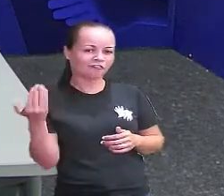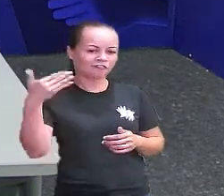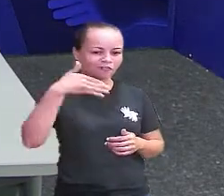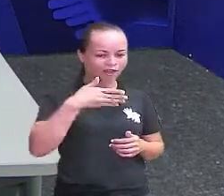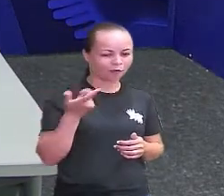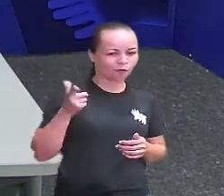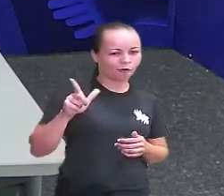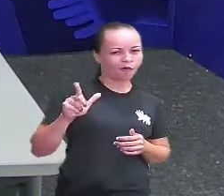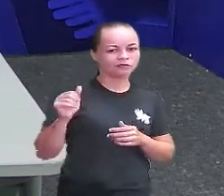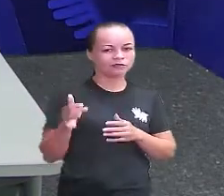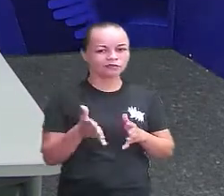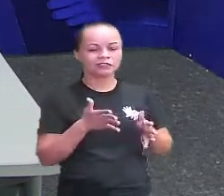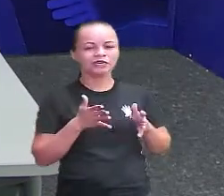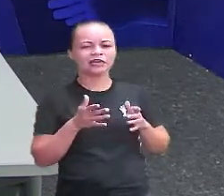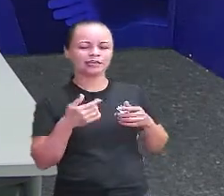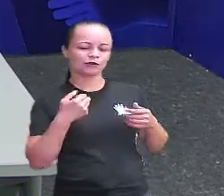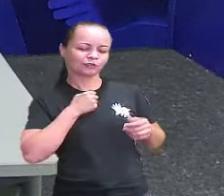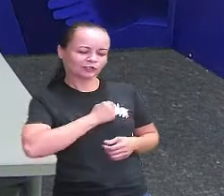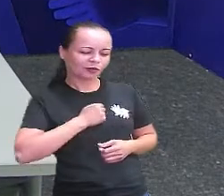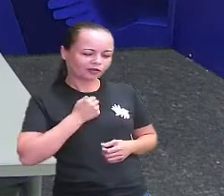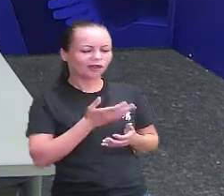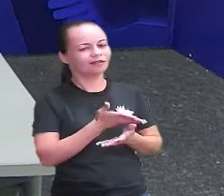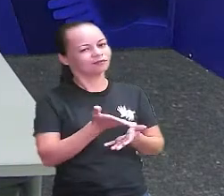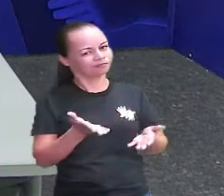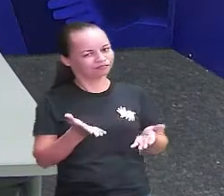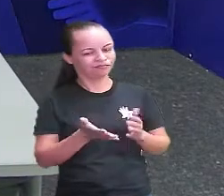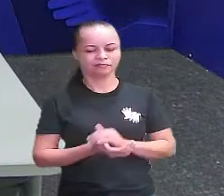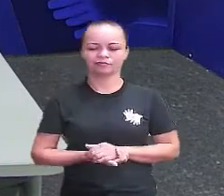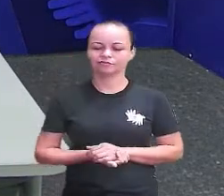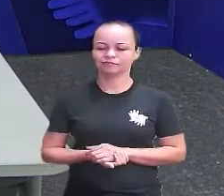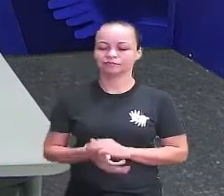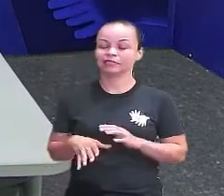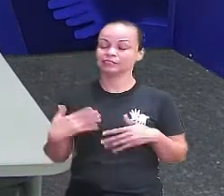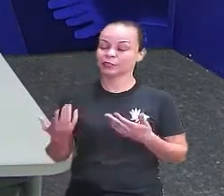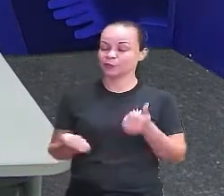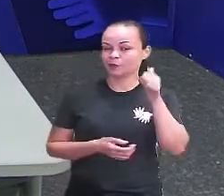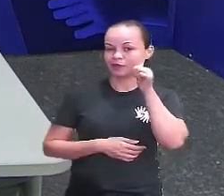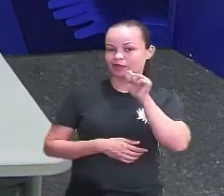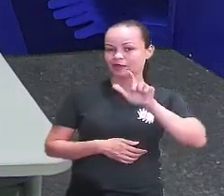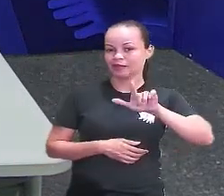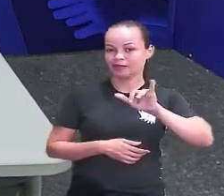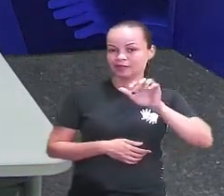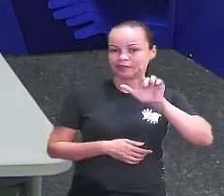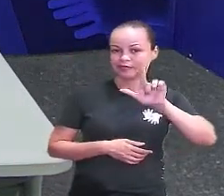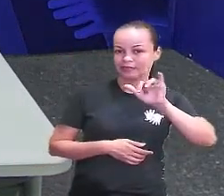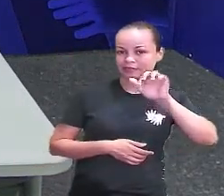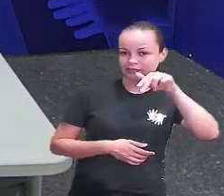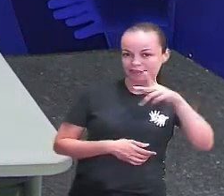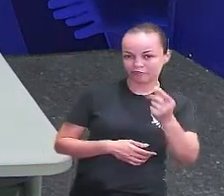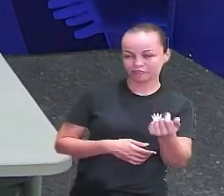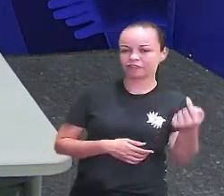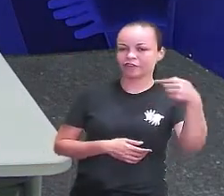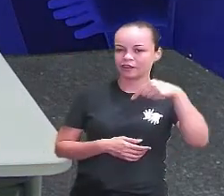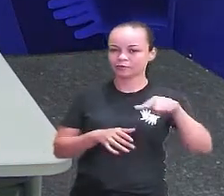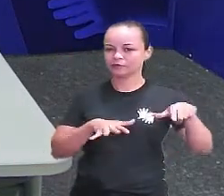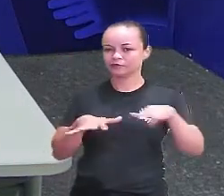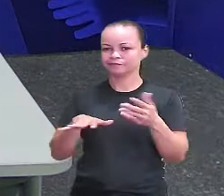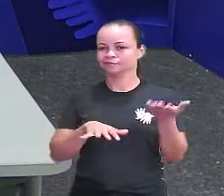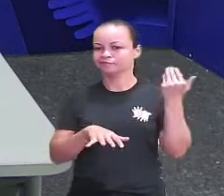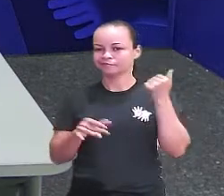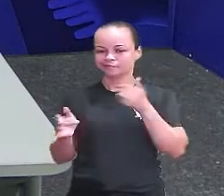e eu com saudade de vocês. Pois é, Eurico, a Lilinha veio e hoje é você. E hoje a nossa aula tá bem divertida, sabia?